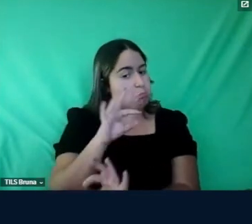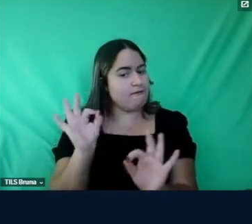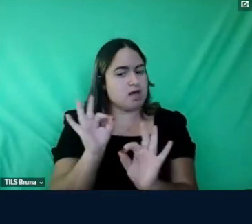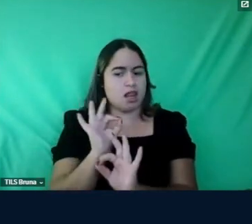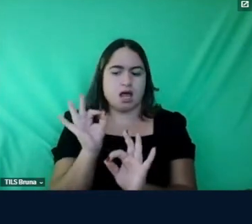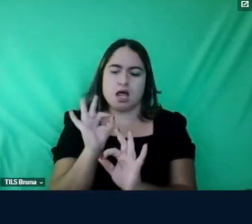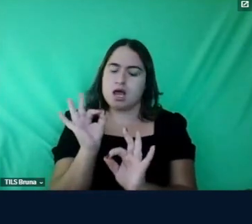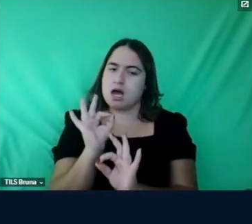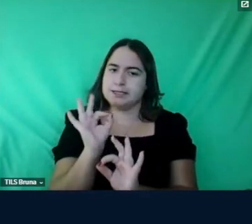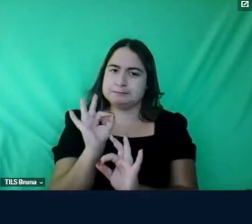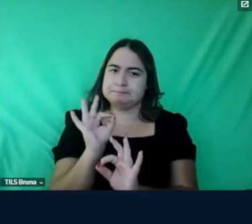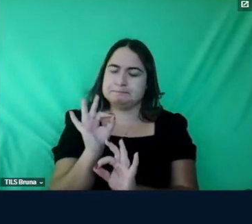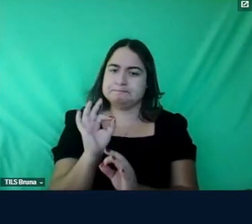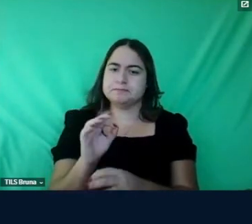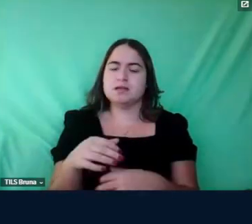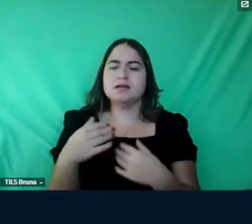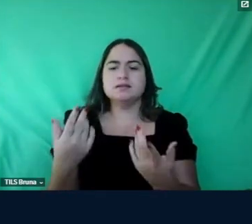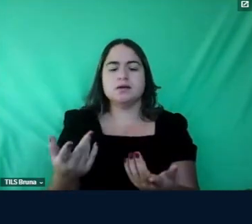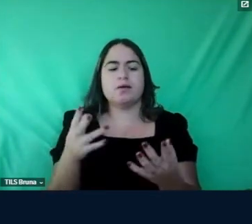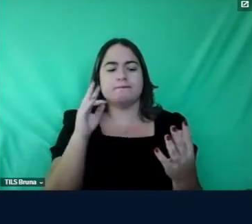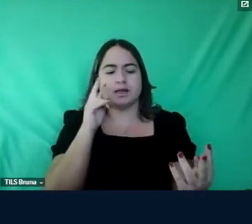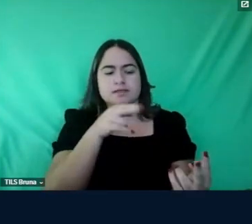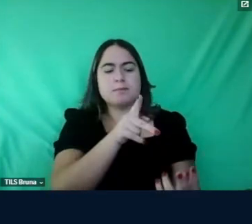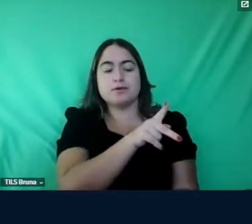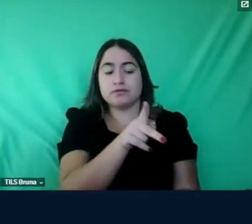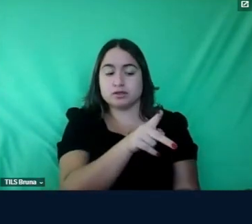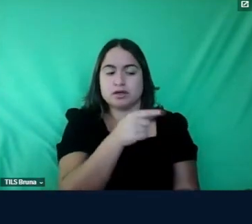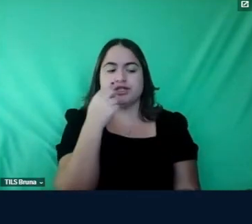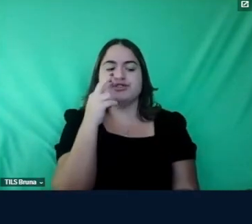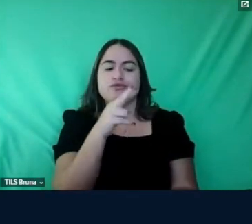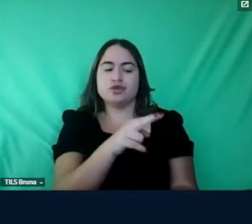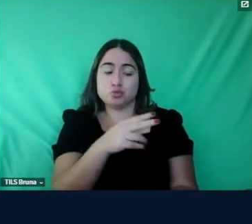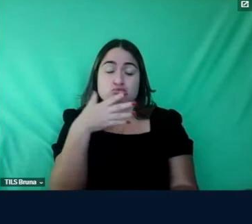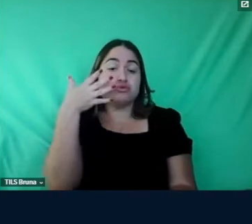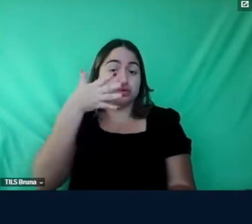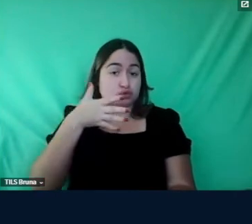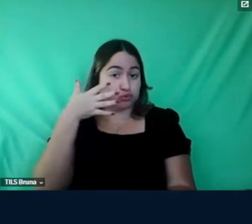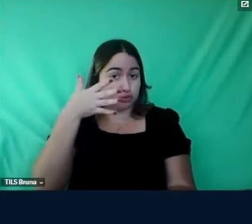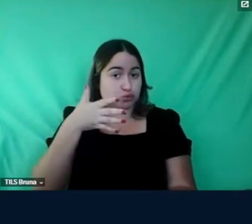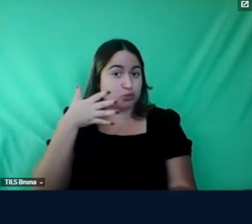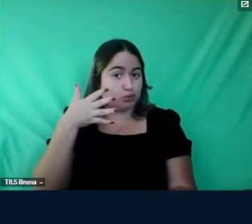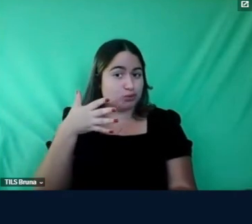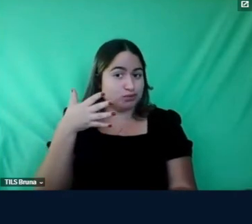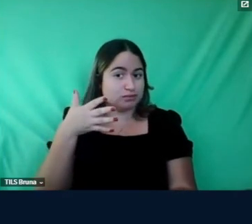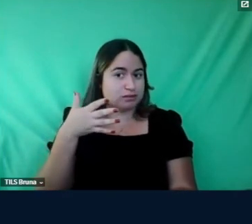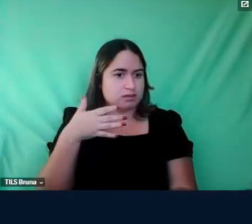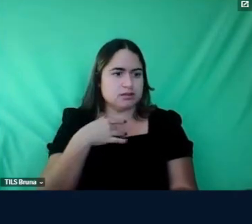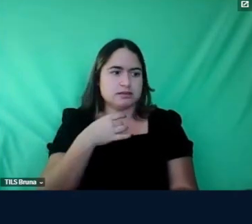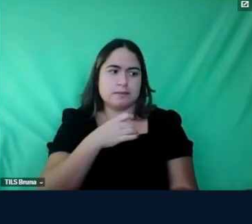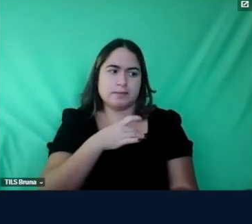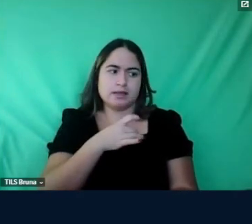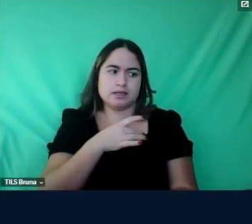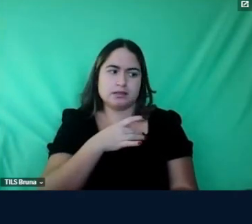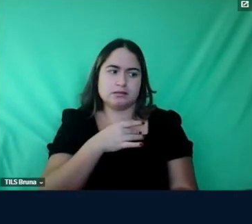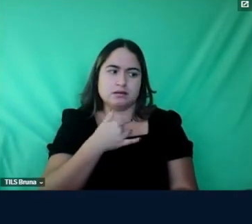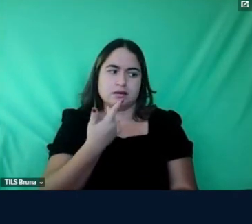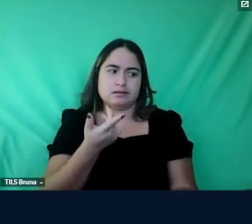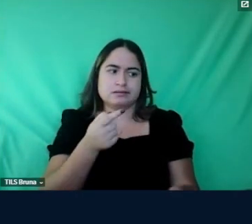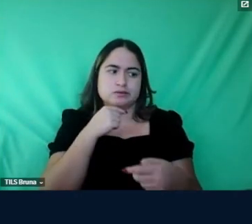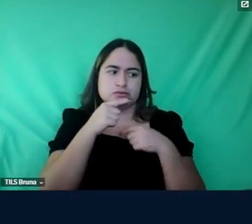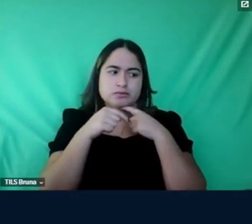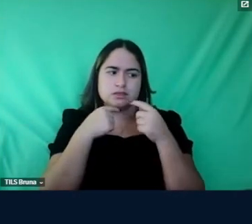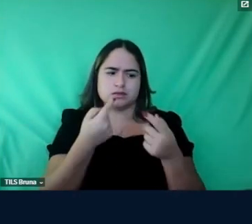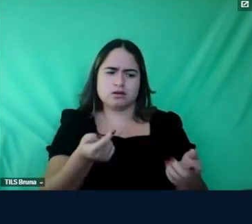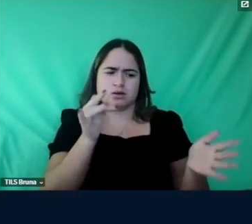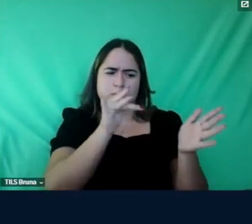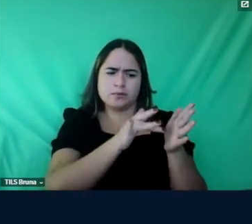com relação a essa professora a gente viu o discurso e esse era o medo será que a gente só vai chegar nesse ponto mas